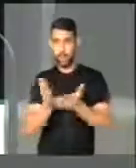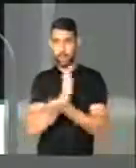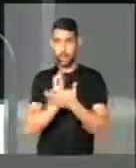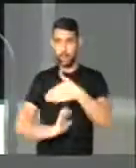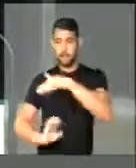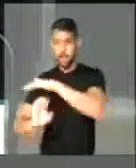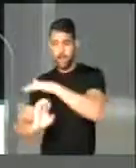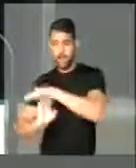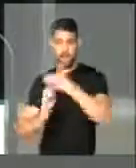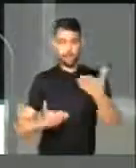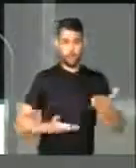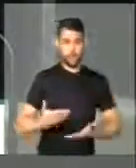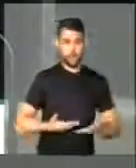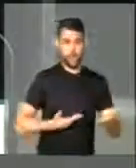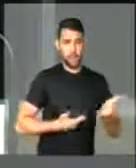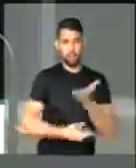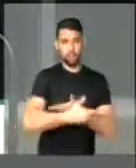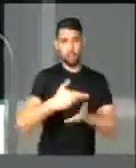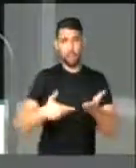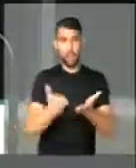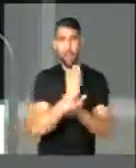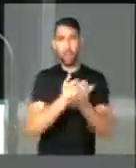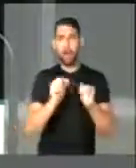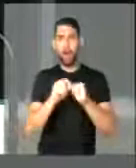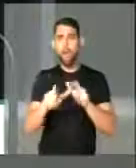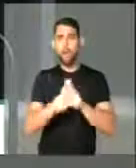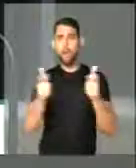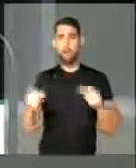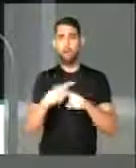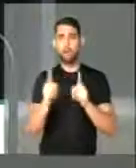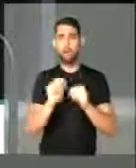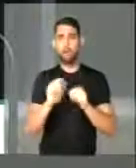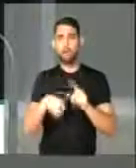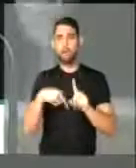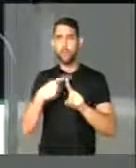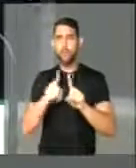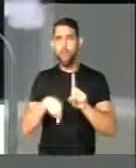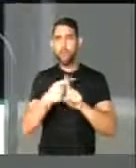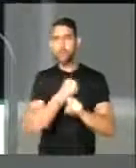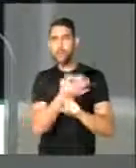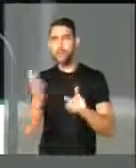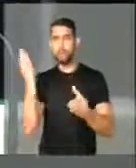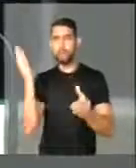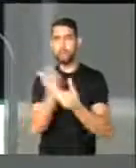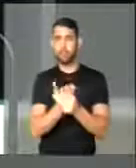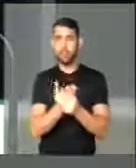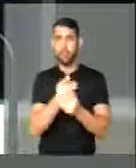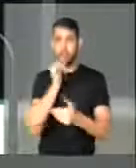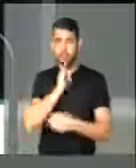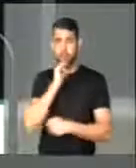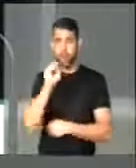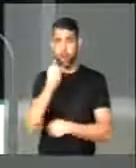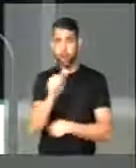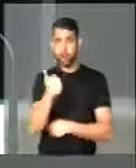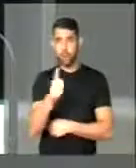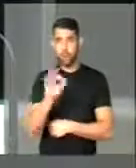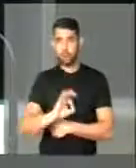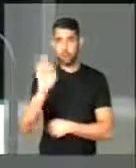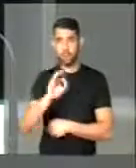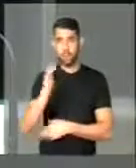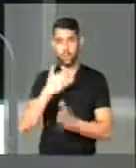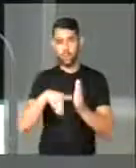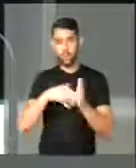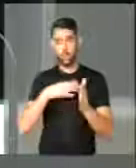econômica, entre alguns empresários, é que gera, portanto, uma demanda judicial. Por exemplo, 11% de